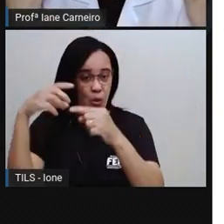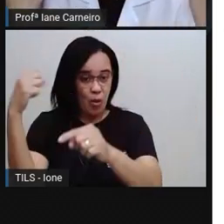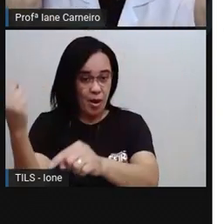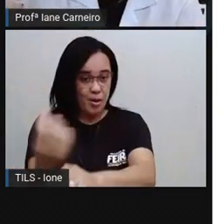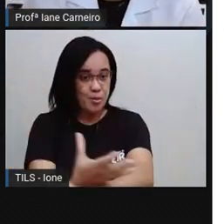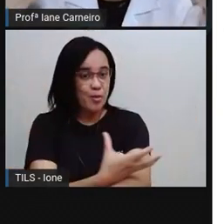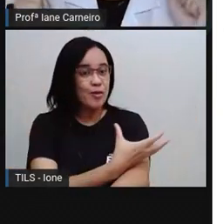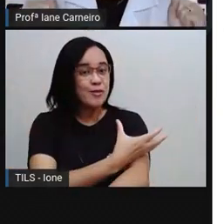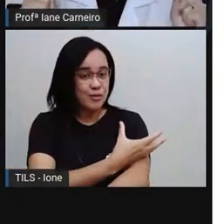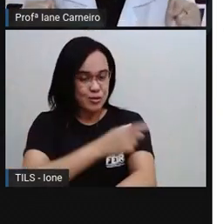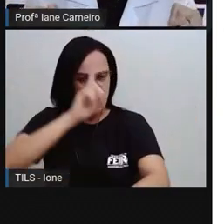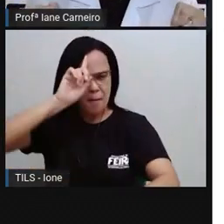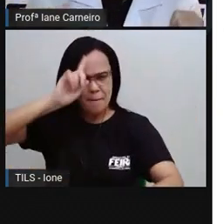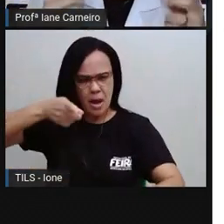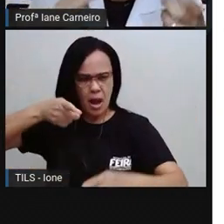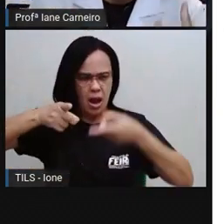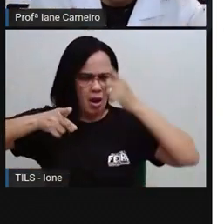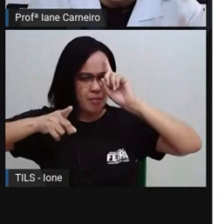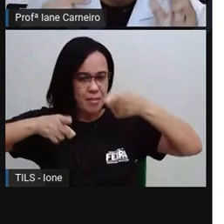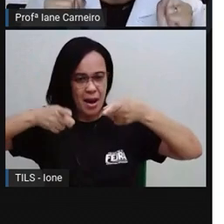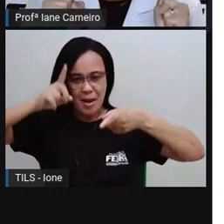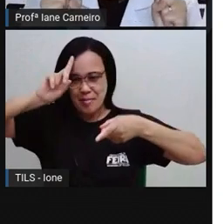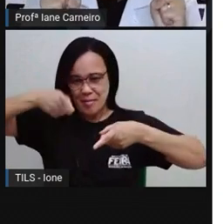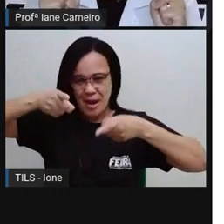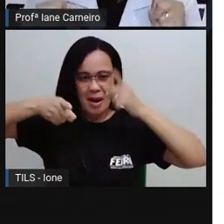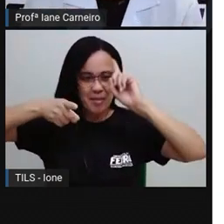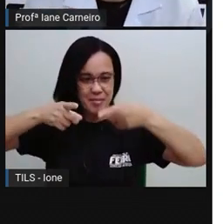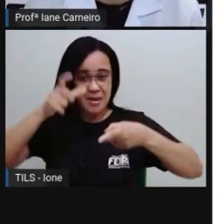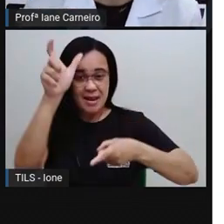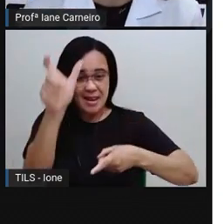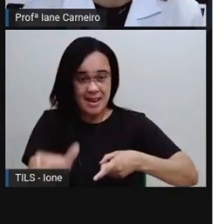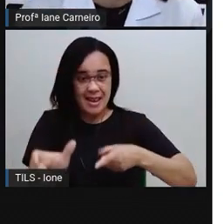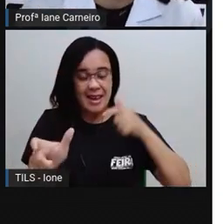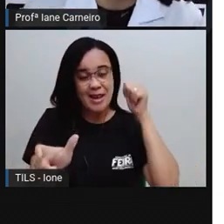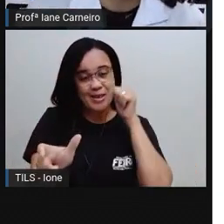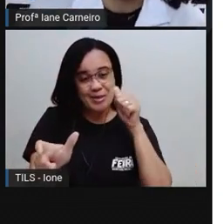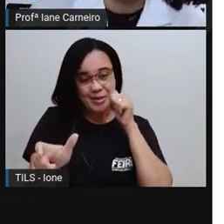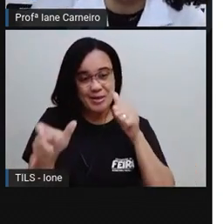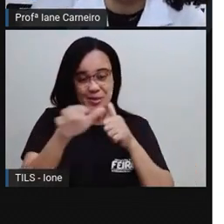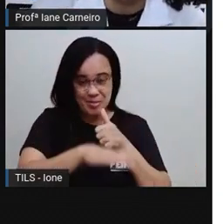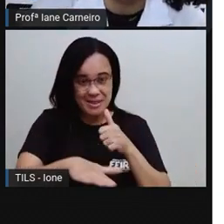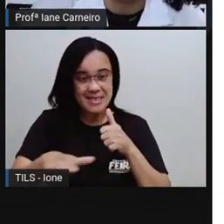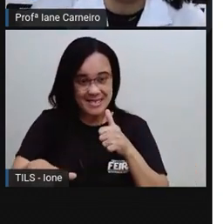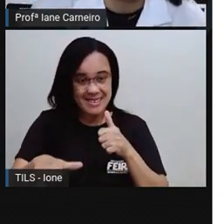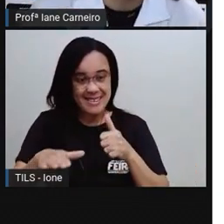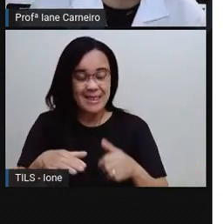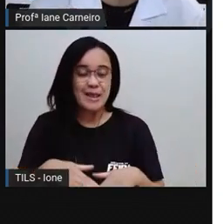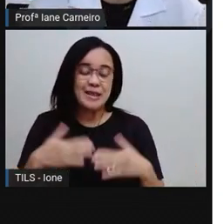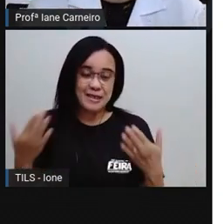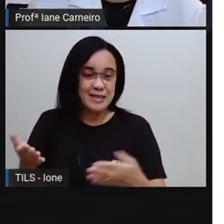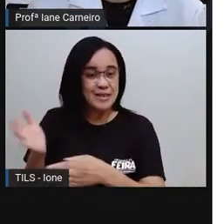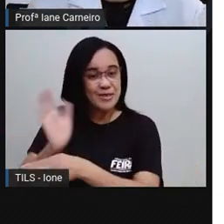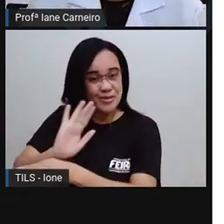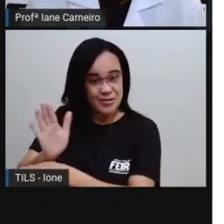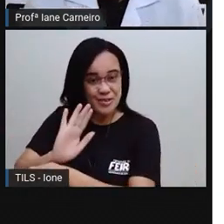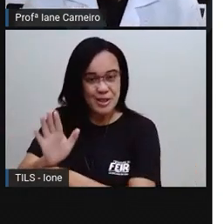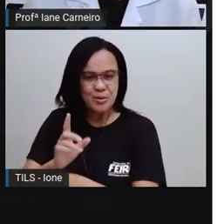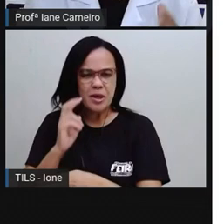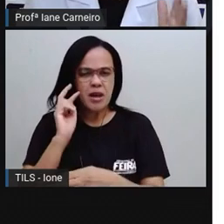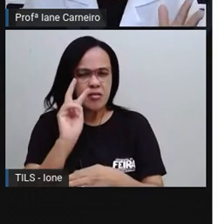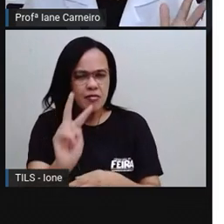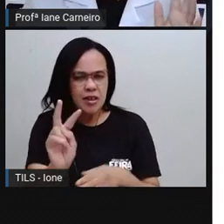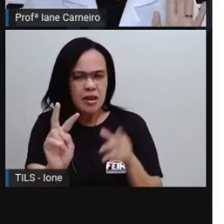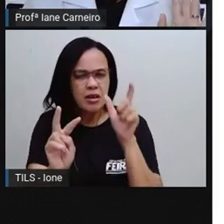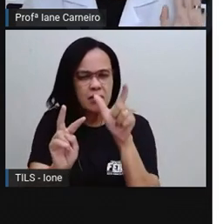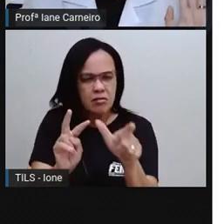as ações de Wiley, né? Da menininha do filme, né? E aí a gente vê esse aqui pelo rostinho dele, eu sei que você